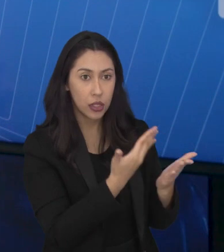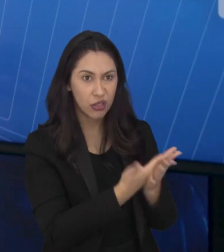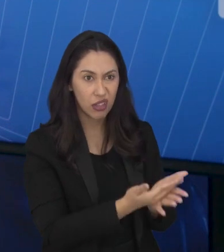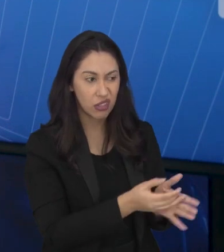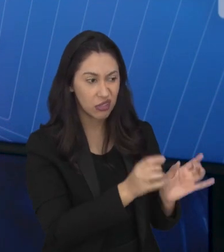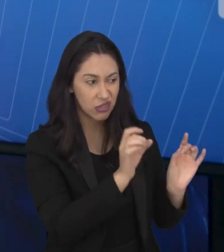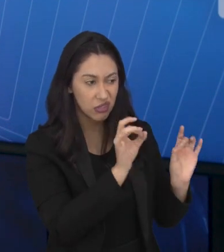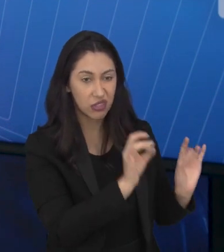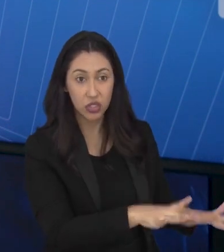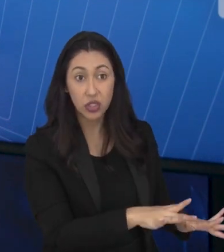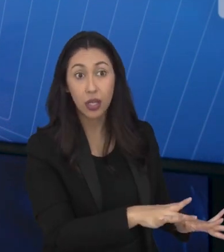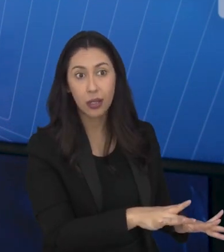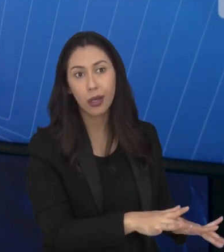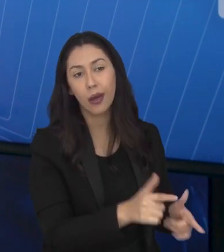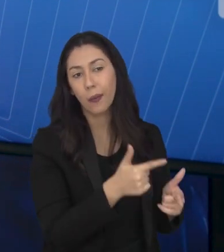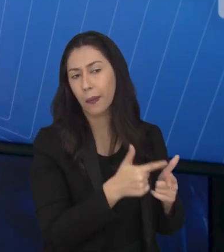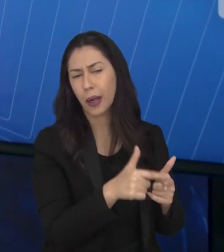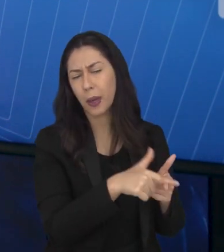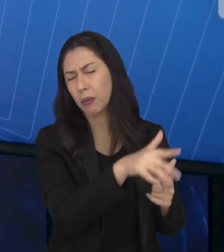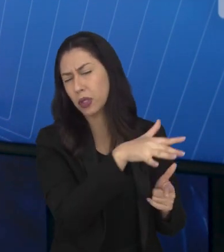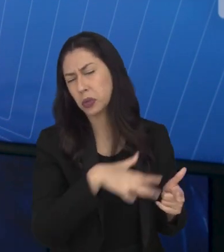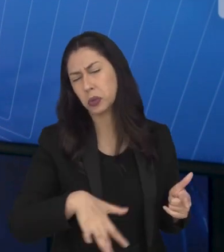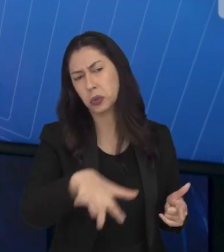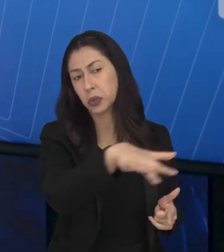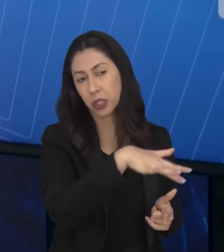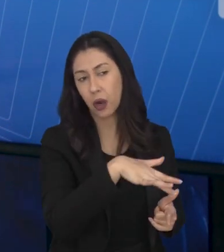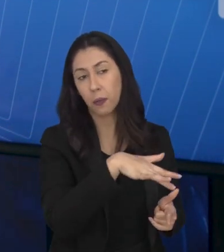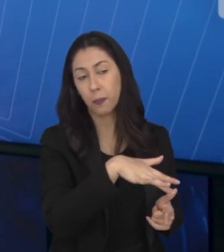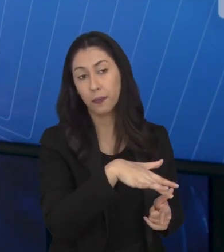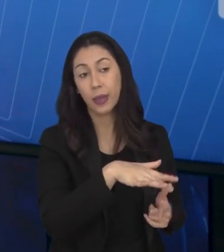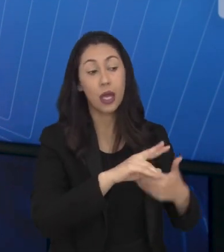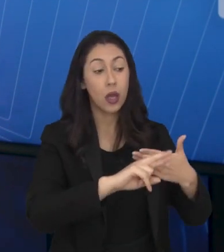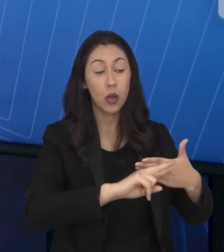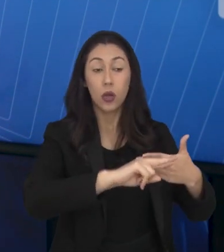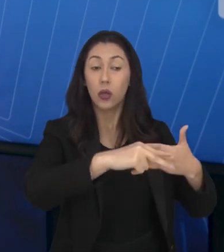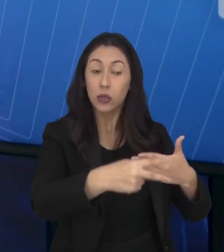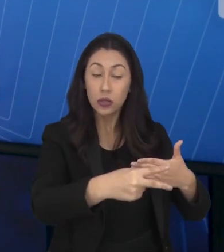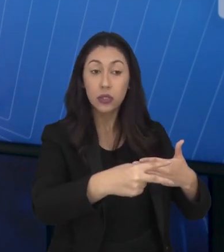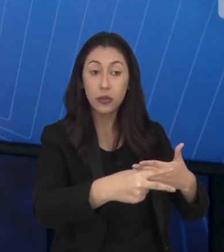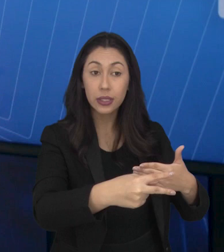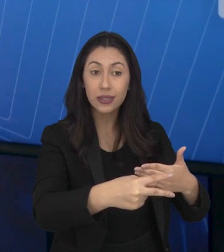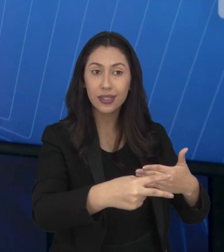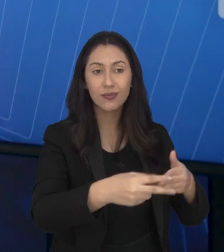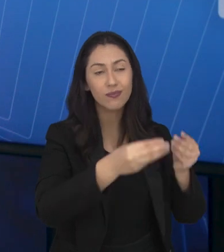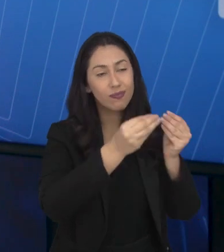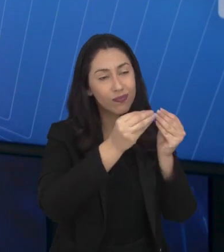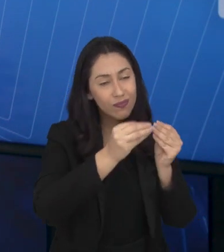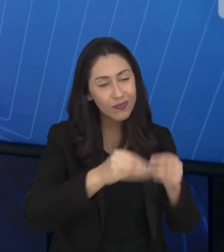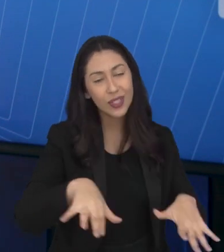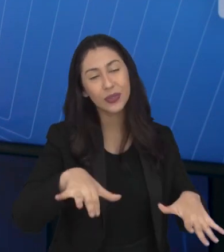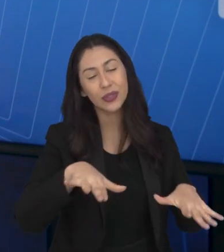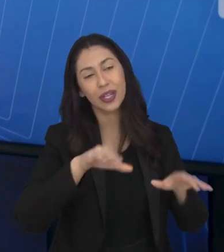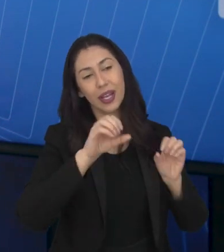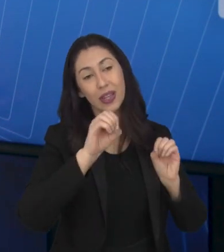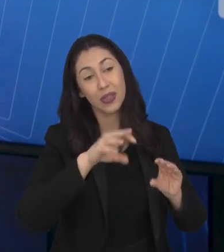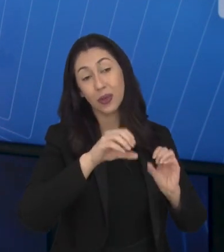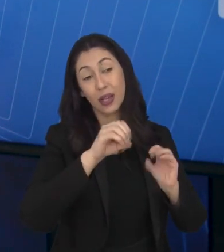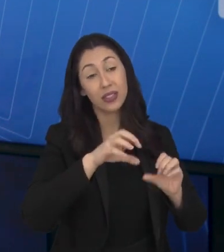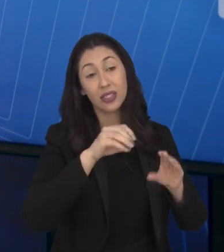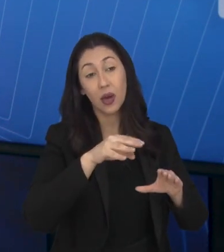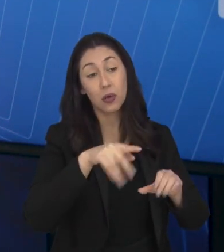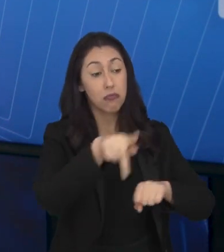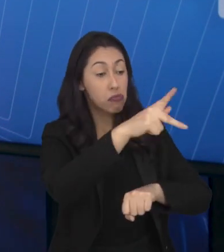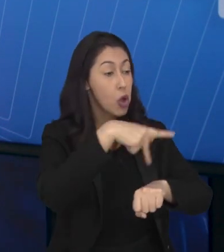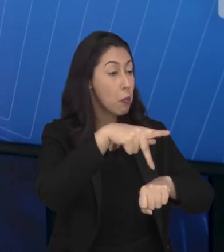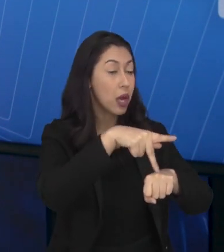problema da sociedade e, como consequência, ela traz um prejuízo para a educação do